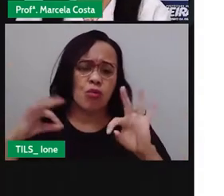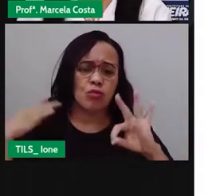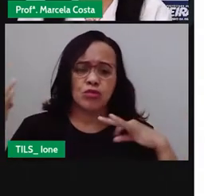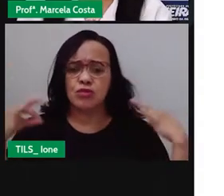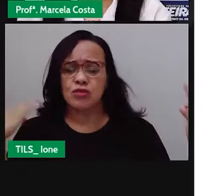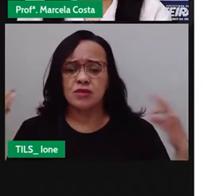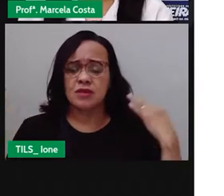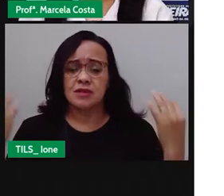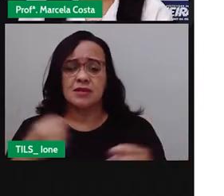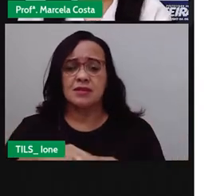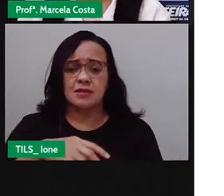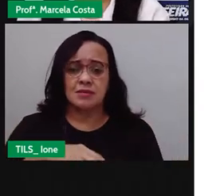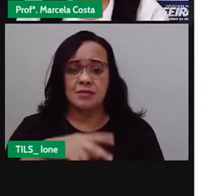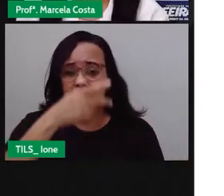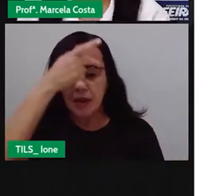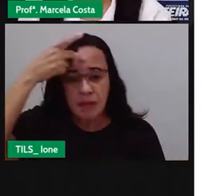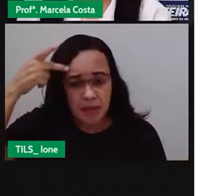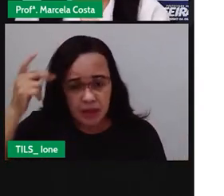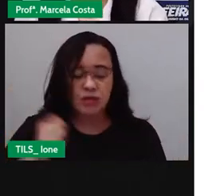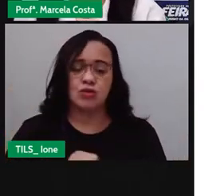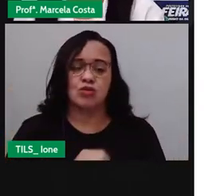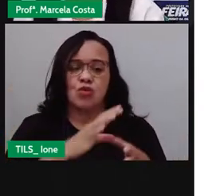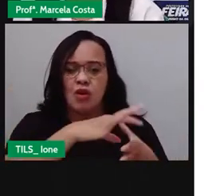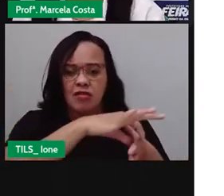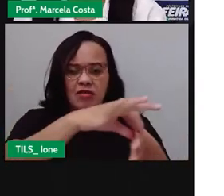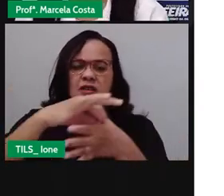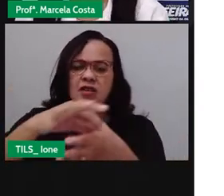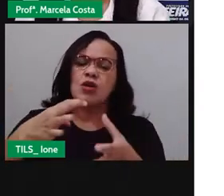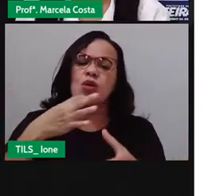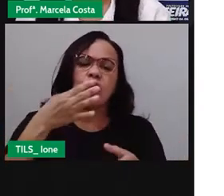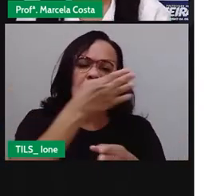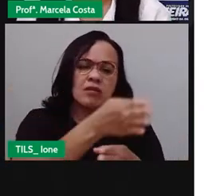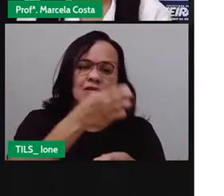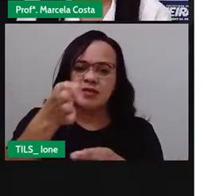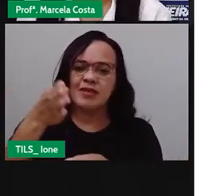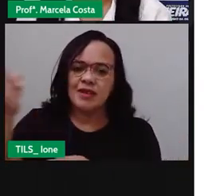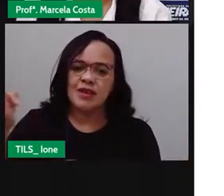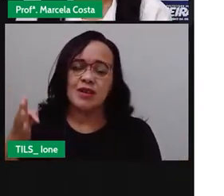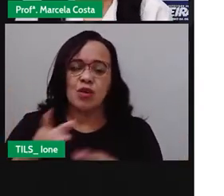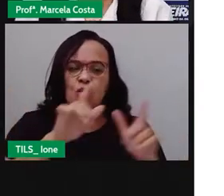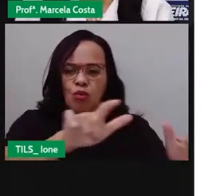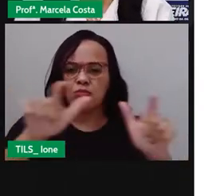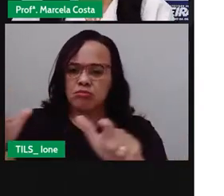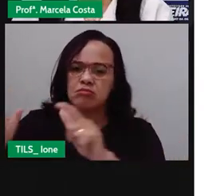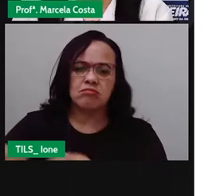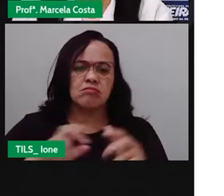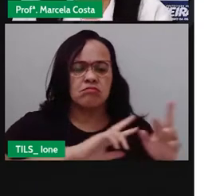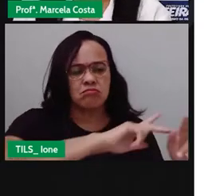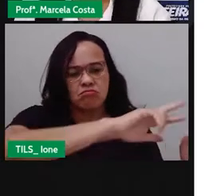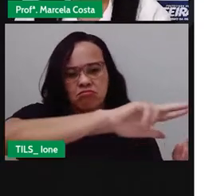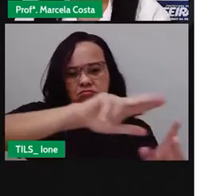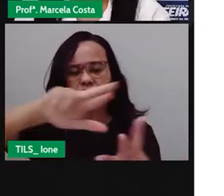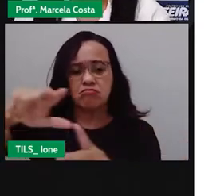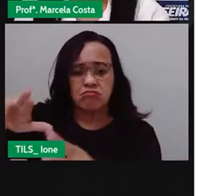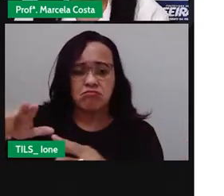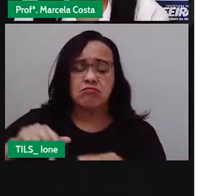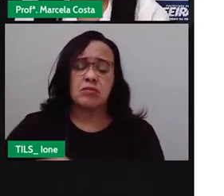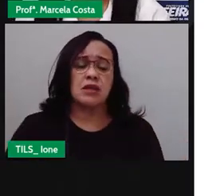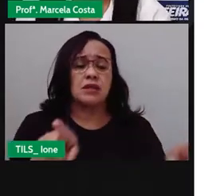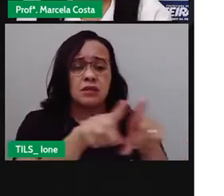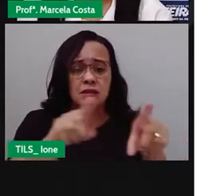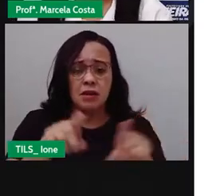acabam fazendo turismo, indo viajando para conhecer outros lugares, conhecer pontos